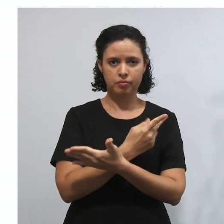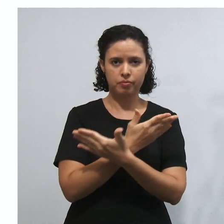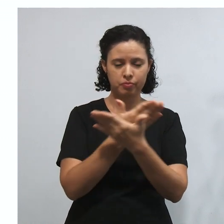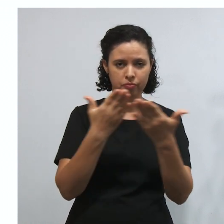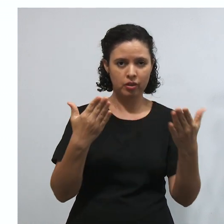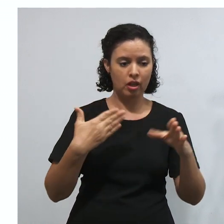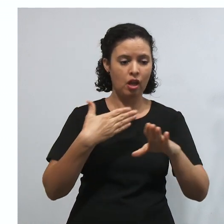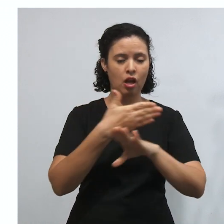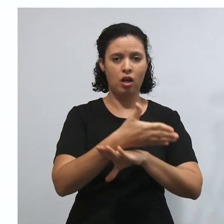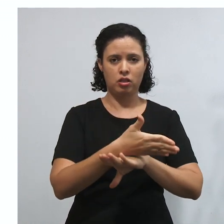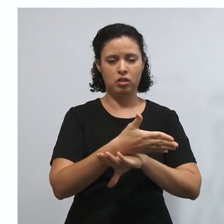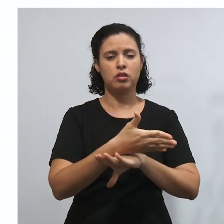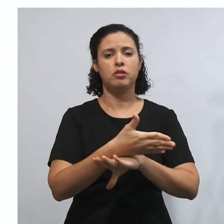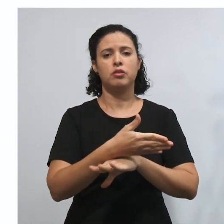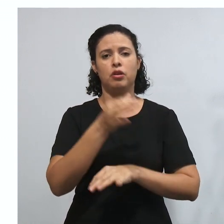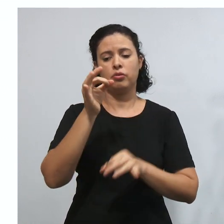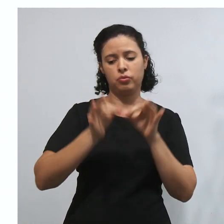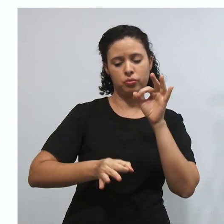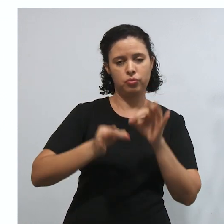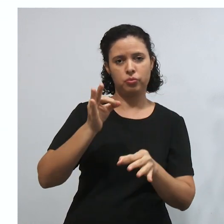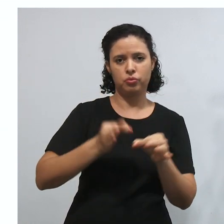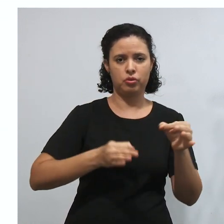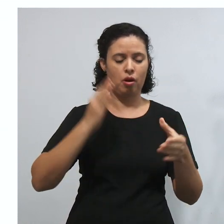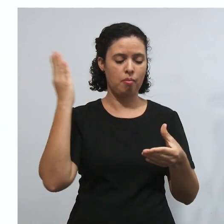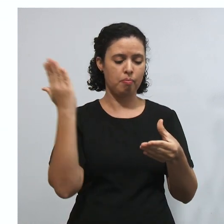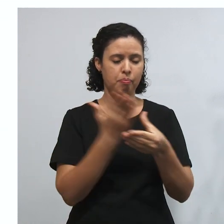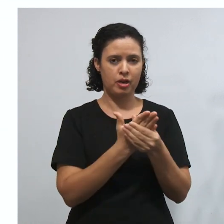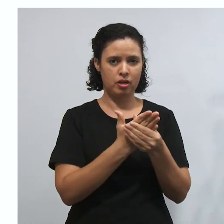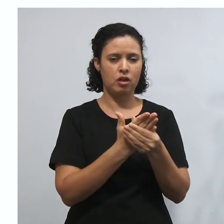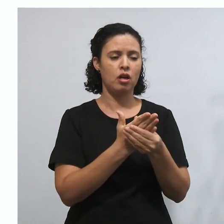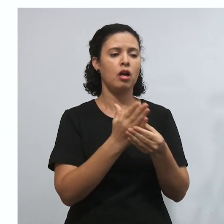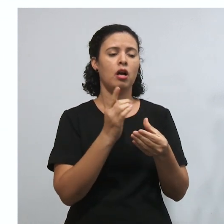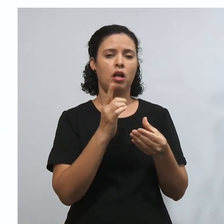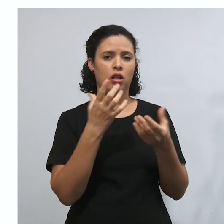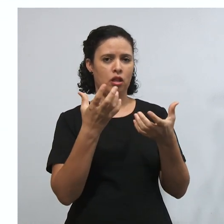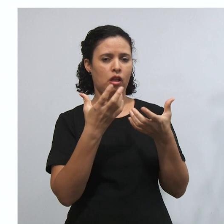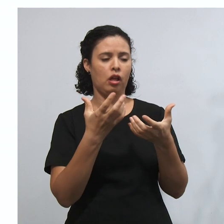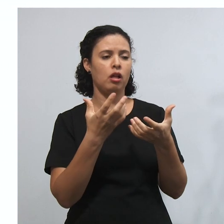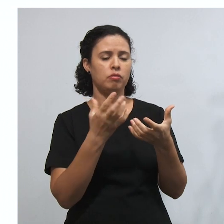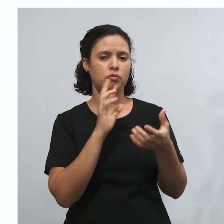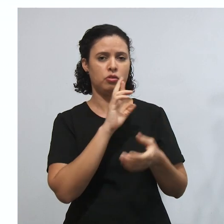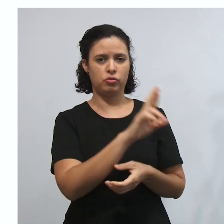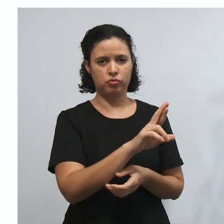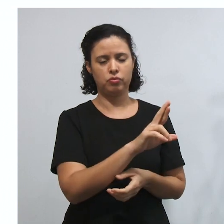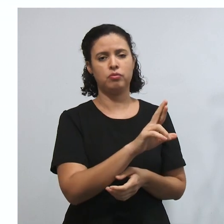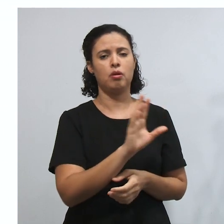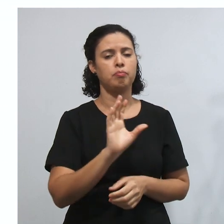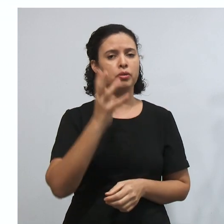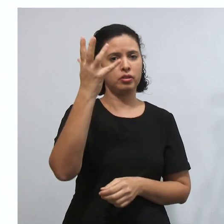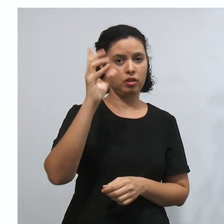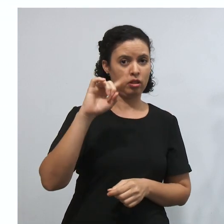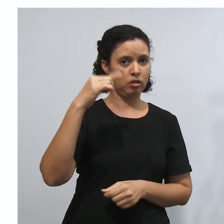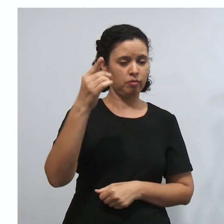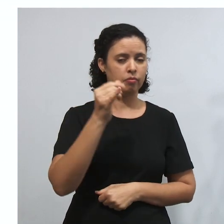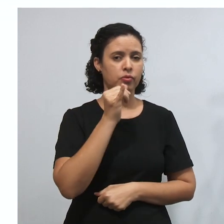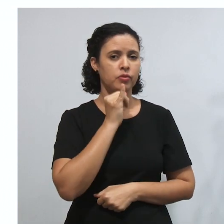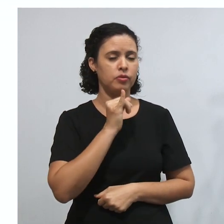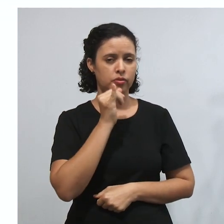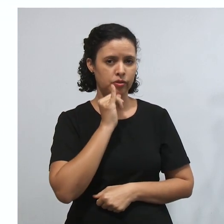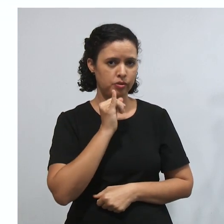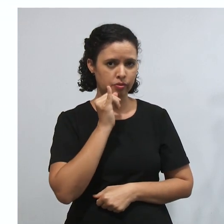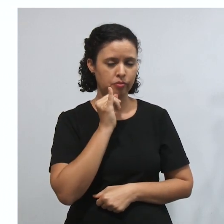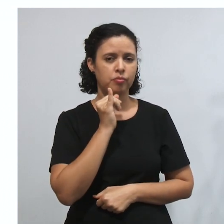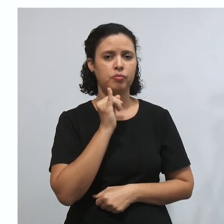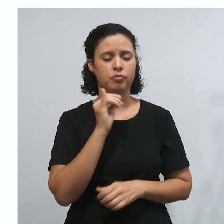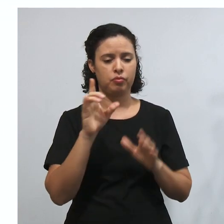entre na Justiça precisando resolver uma situação. Já já eu vou te dar um exemplo bem tranquilo que tá aí na maioria